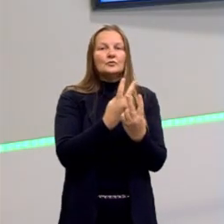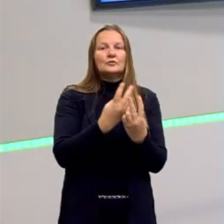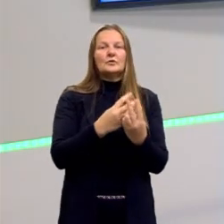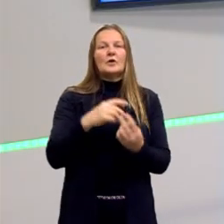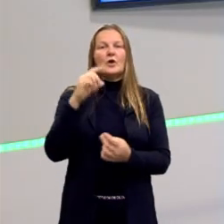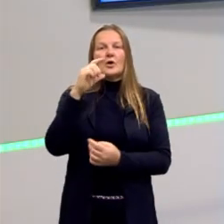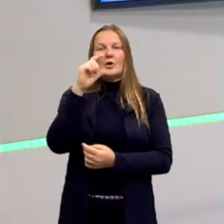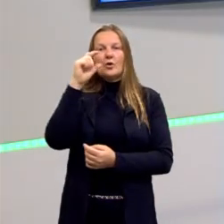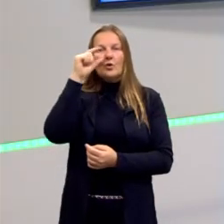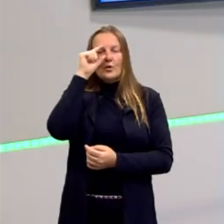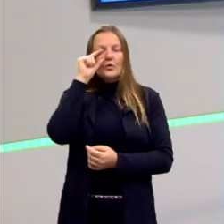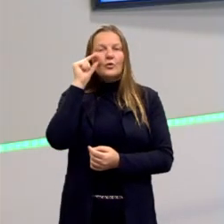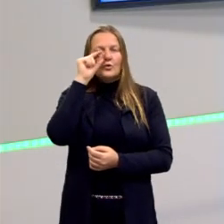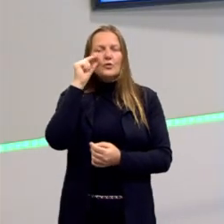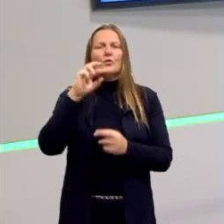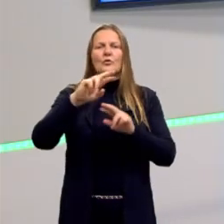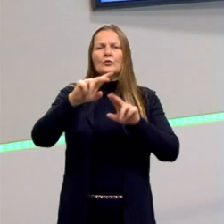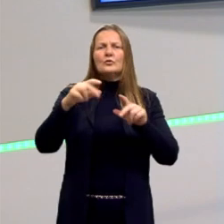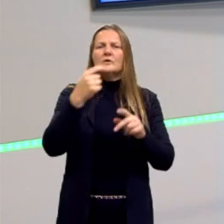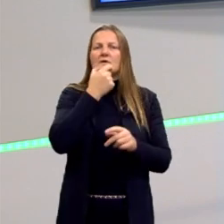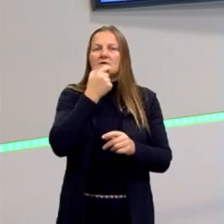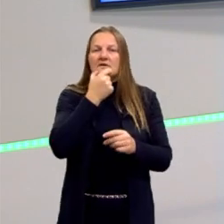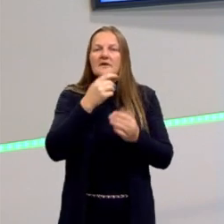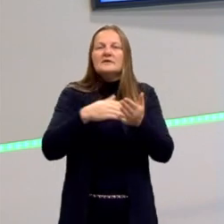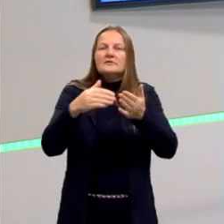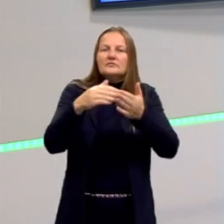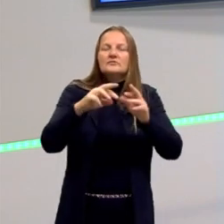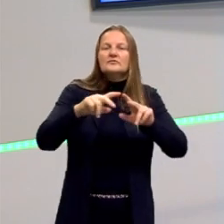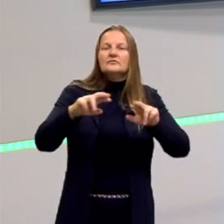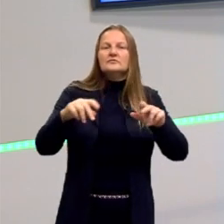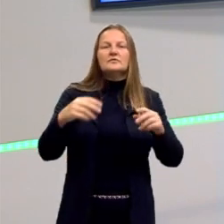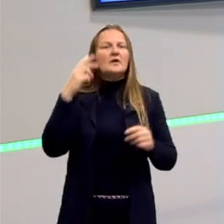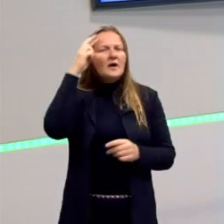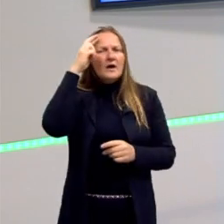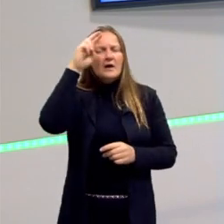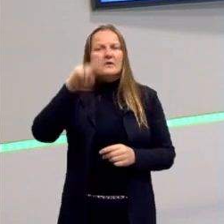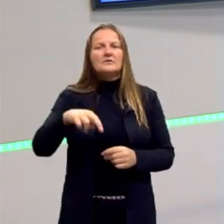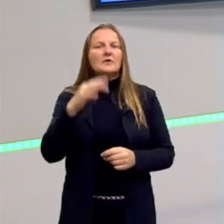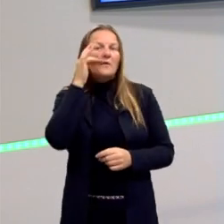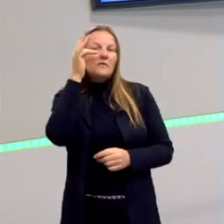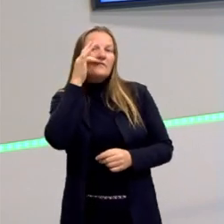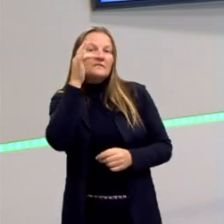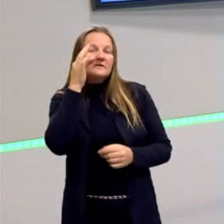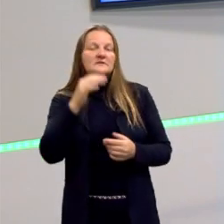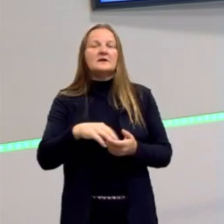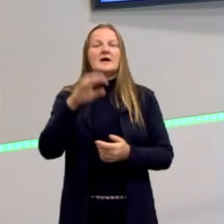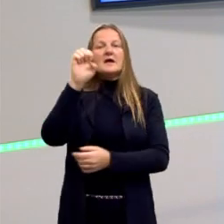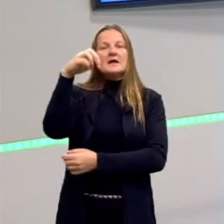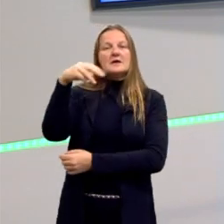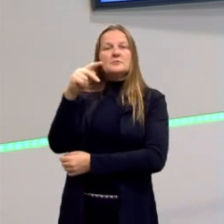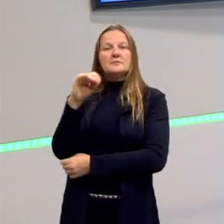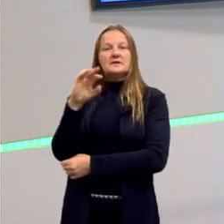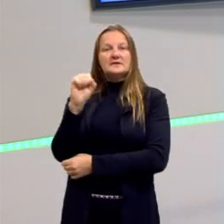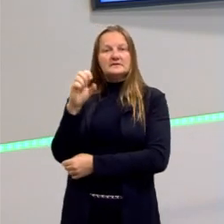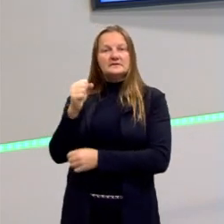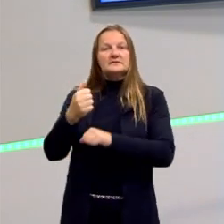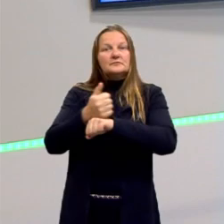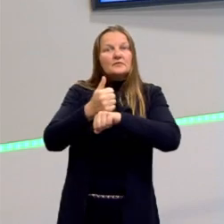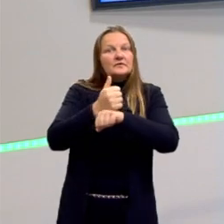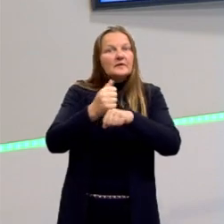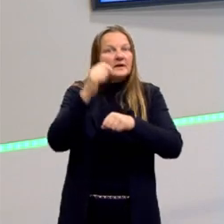Luc, os ingleses. Os racionalistas são os franceses e os empiristas, os ingleses.